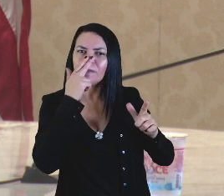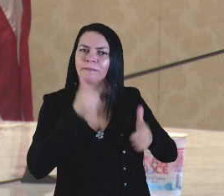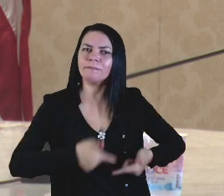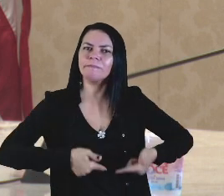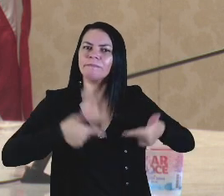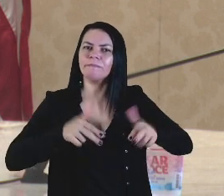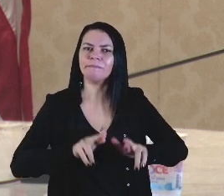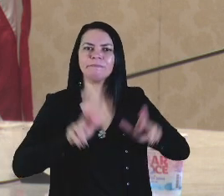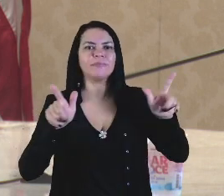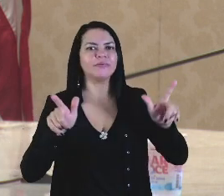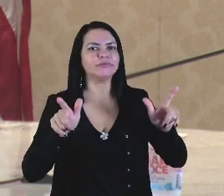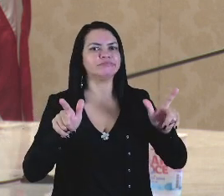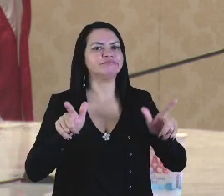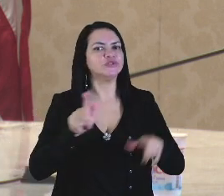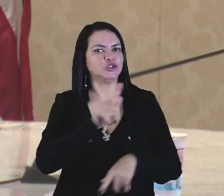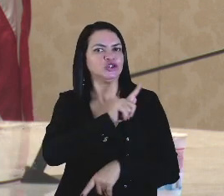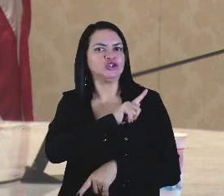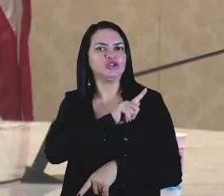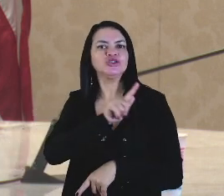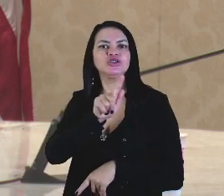sobre as gestões públicas.